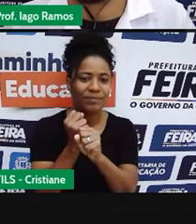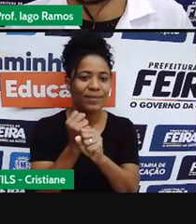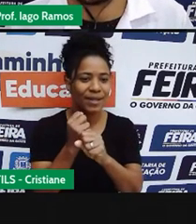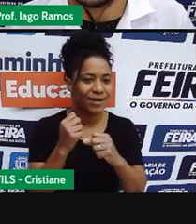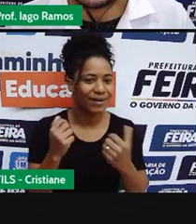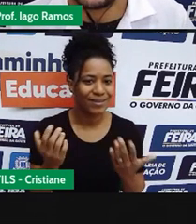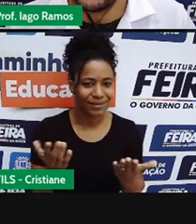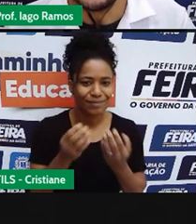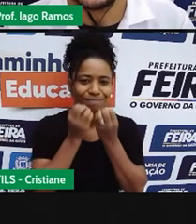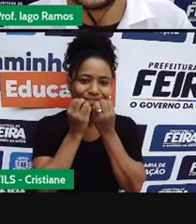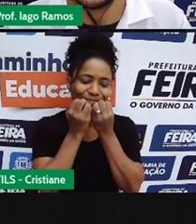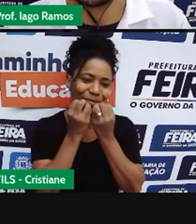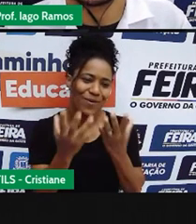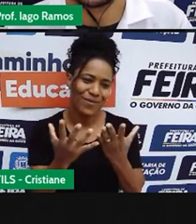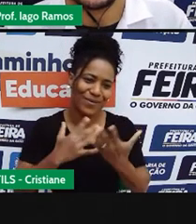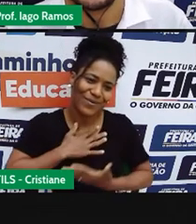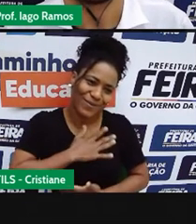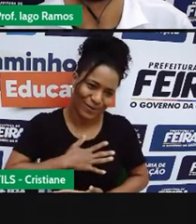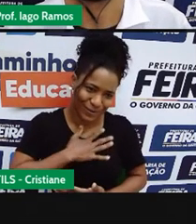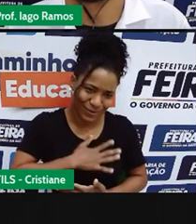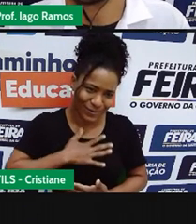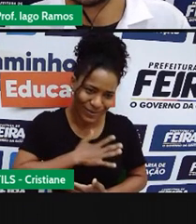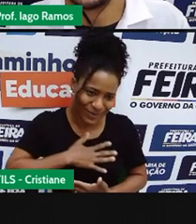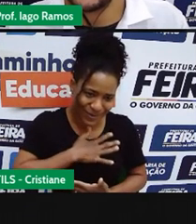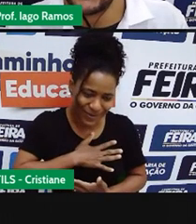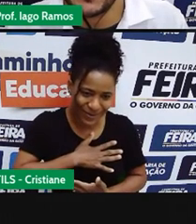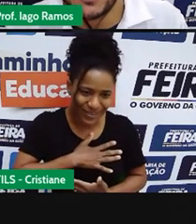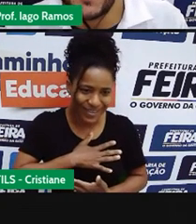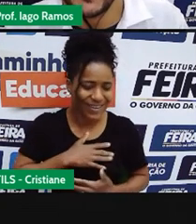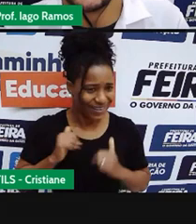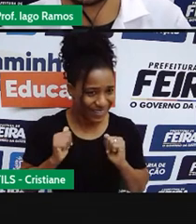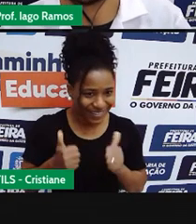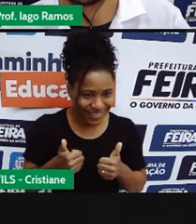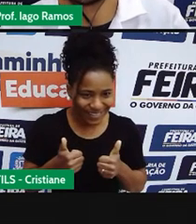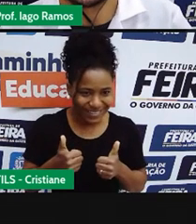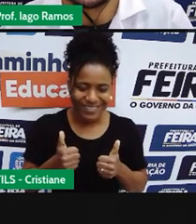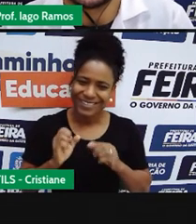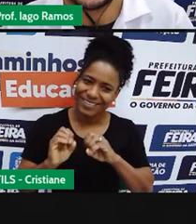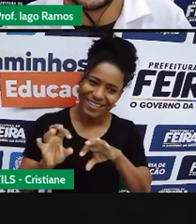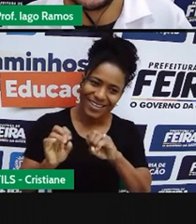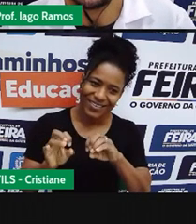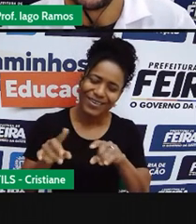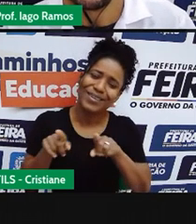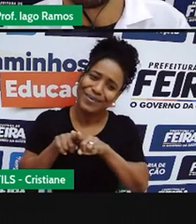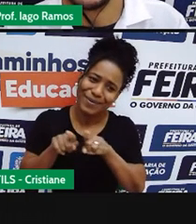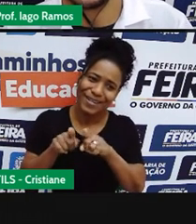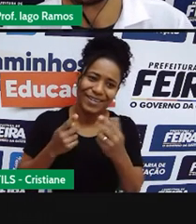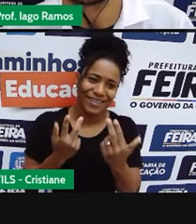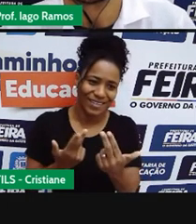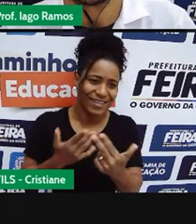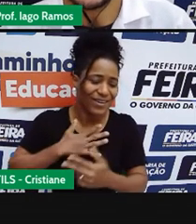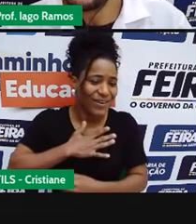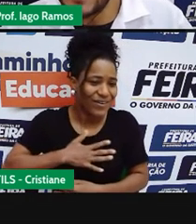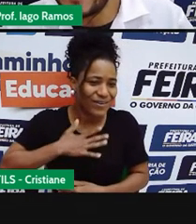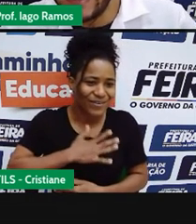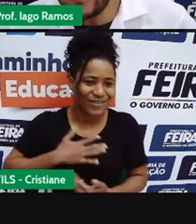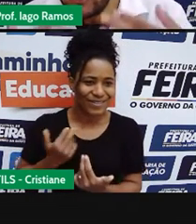eu espero que você tenha curtido essa aula, assim como eu curti mais uma vez poder estar aqui, né?